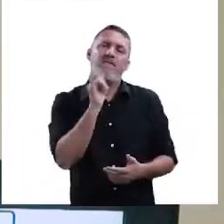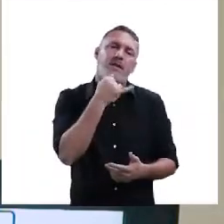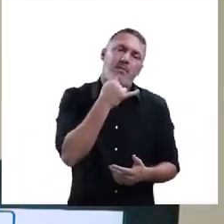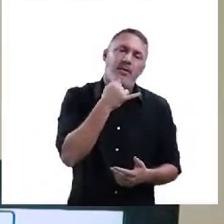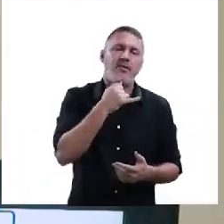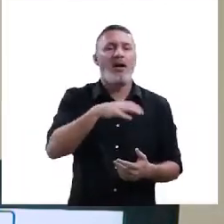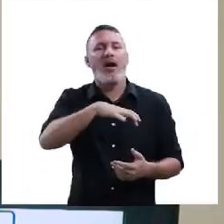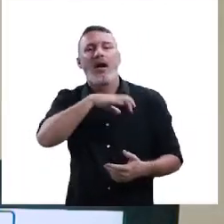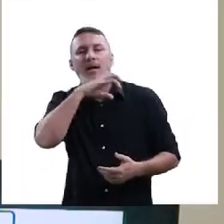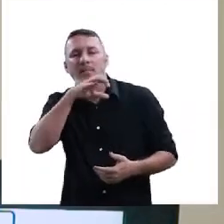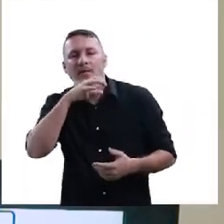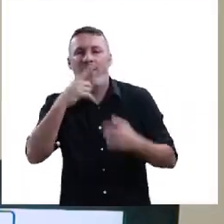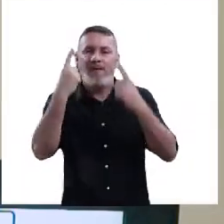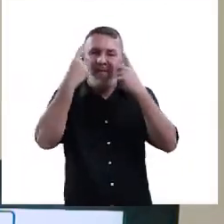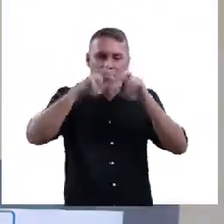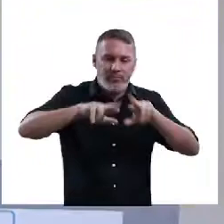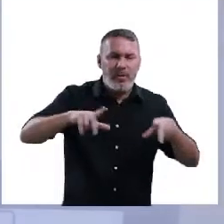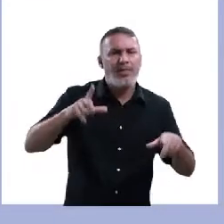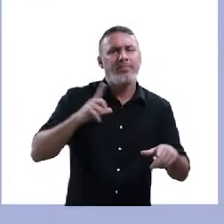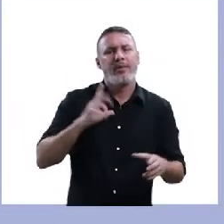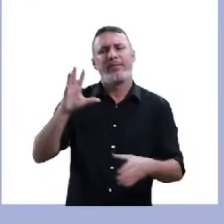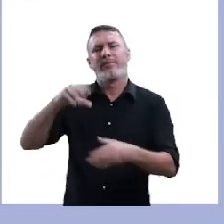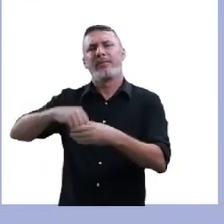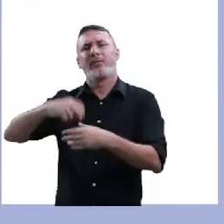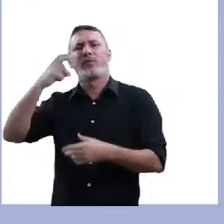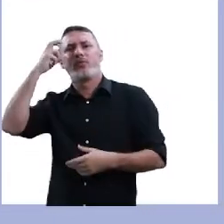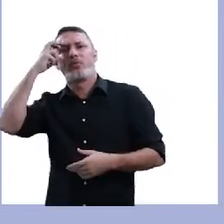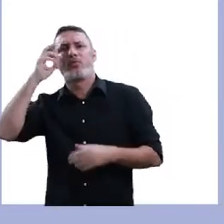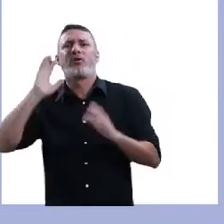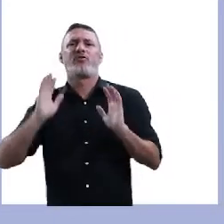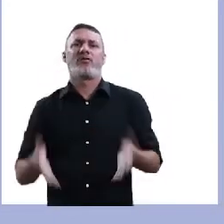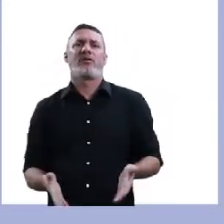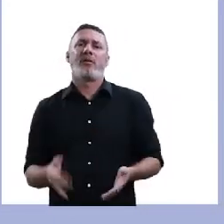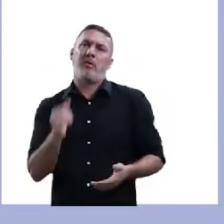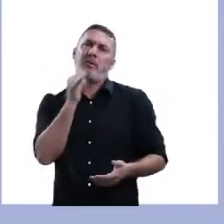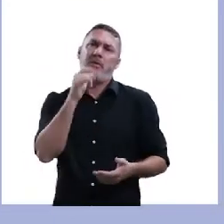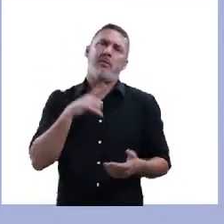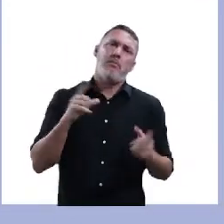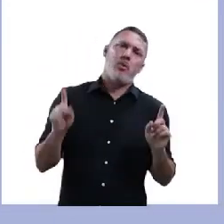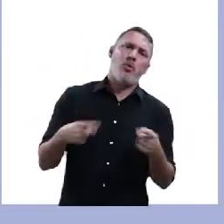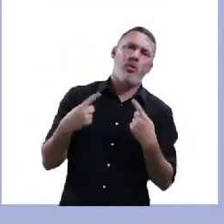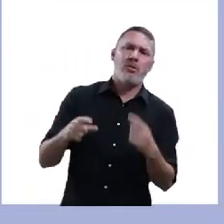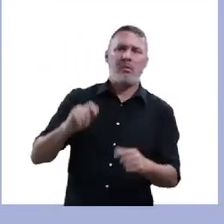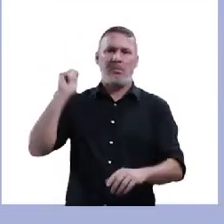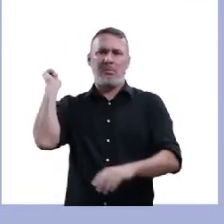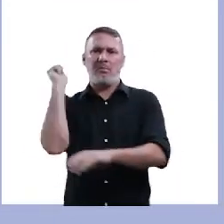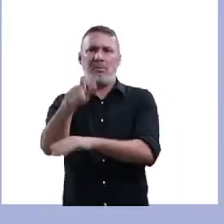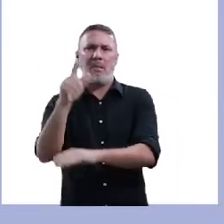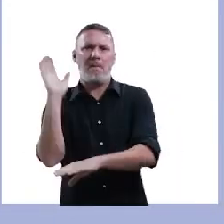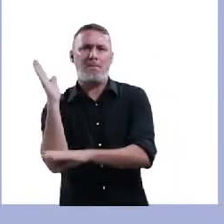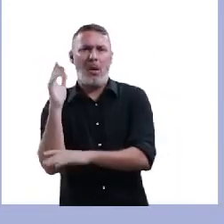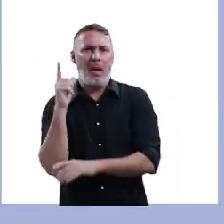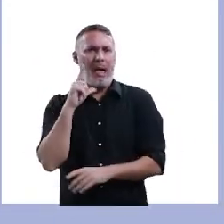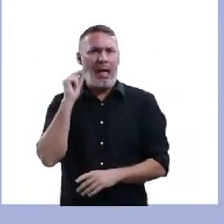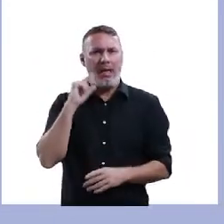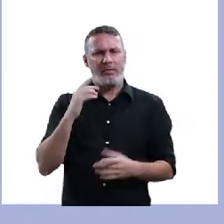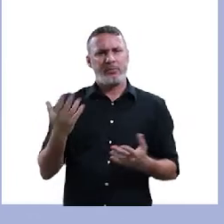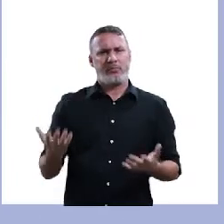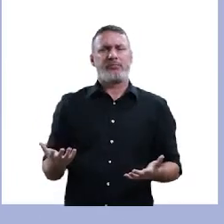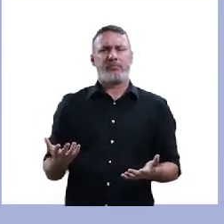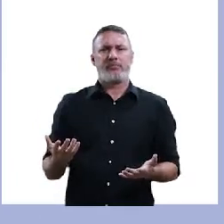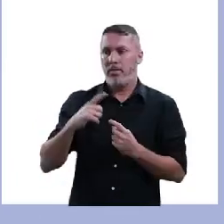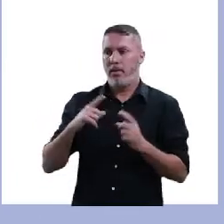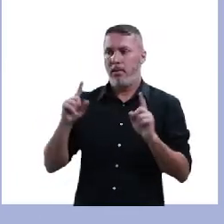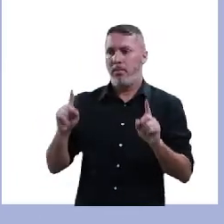que nós começamos a nossa aula. Ok? Agora, você sabe, com esse tempo, com essa mudança da mentalidade da sociedade, até essa música, ela foi